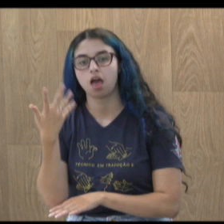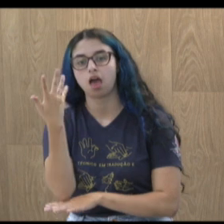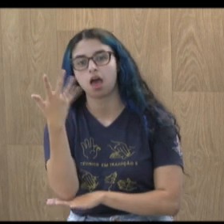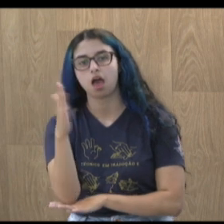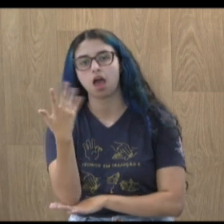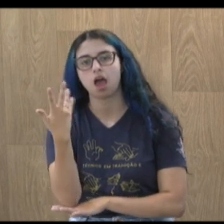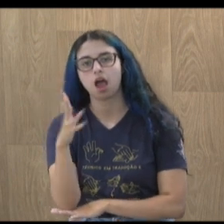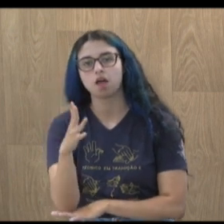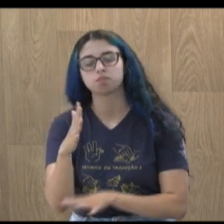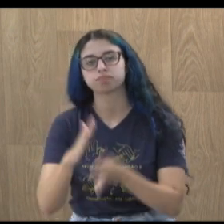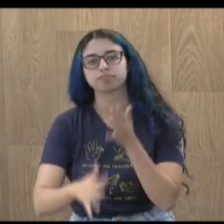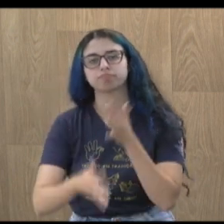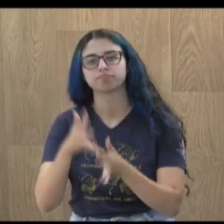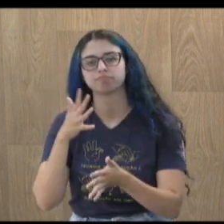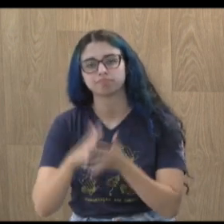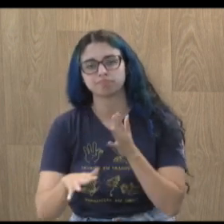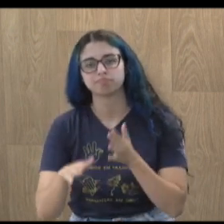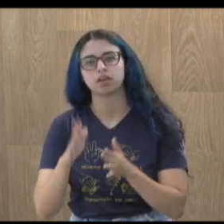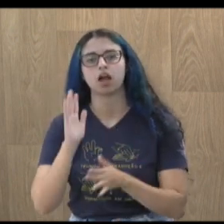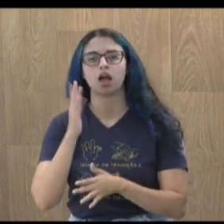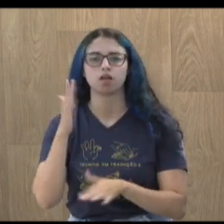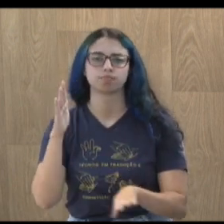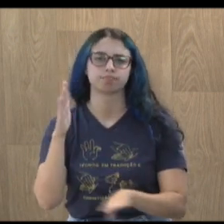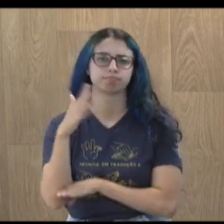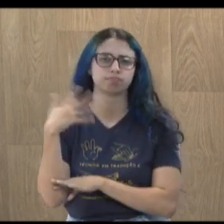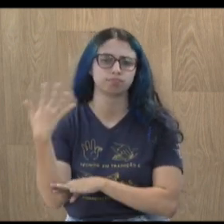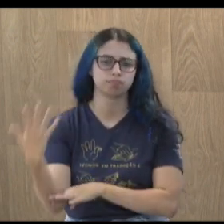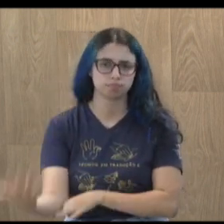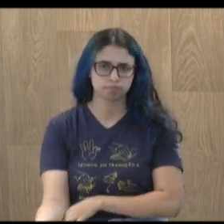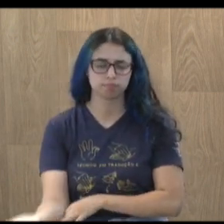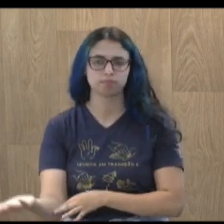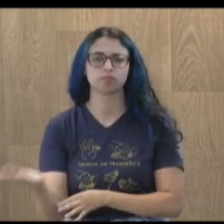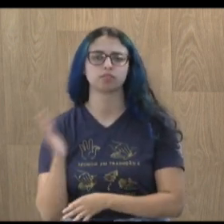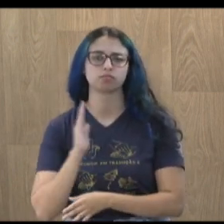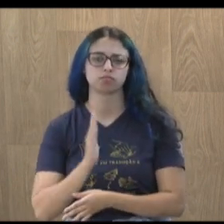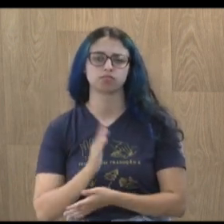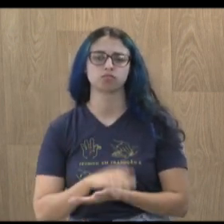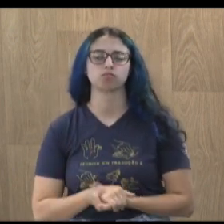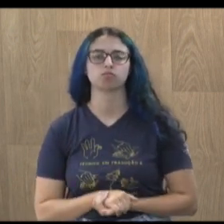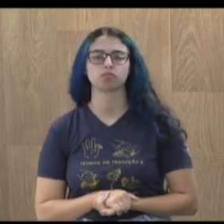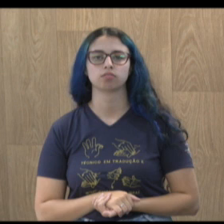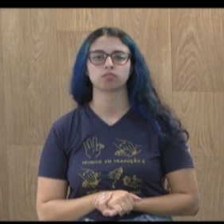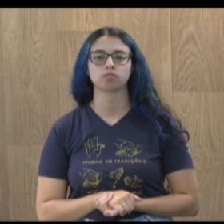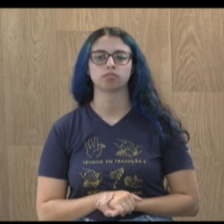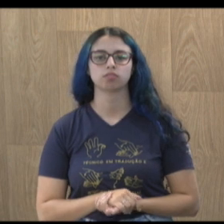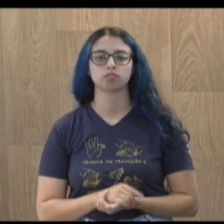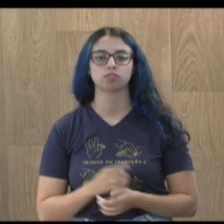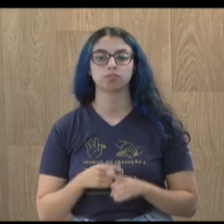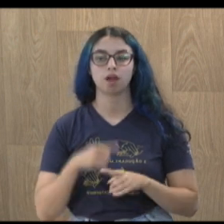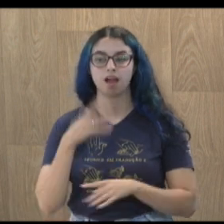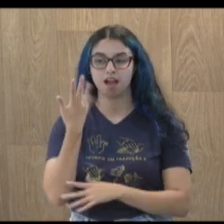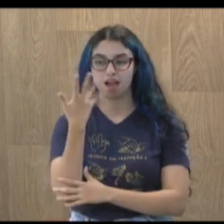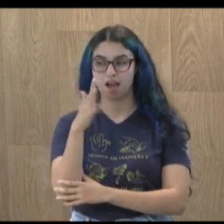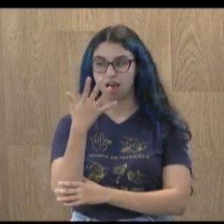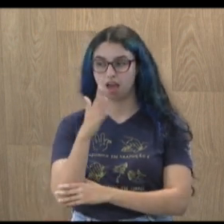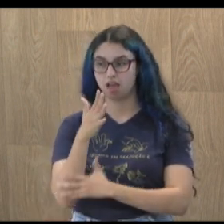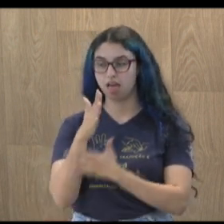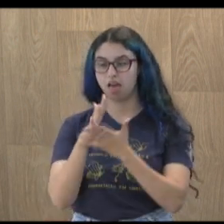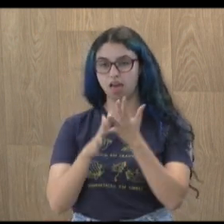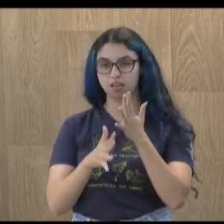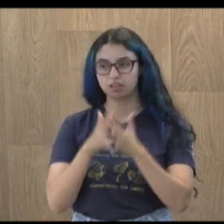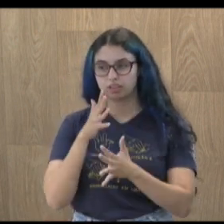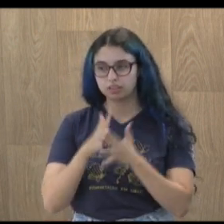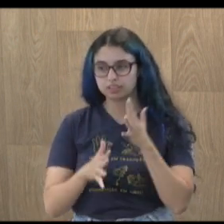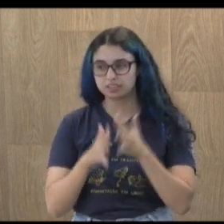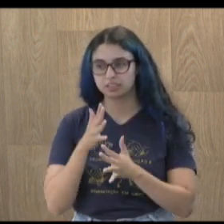comprometendo todo o telhado e as calhas da moradora lá, a qual tem uma moradora lá camada, que não tem maior dificuldade de estar fazendo toda essa